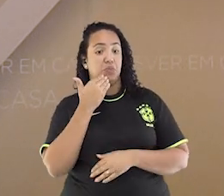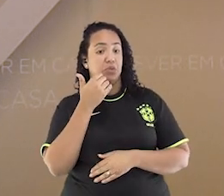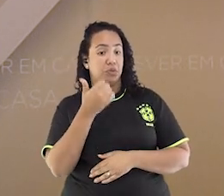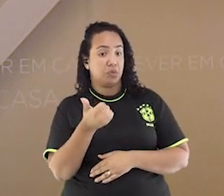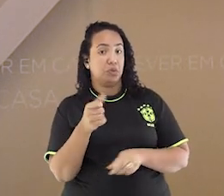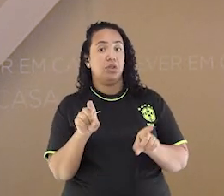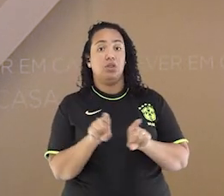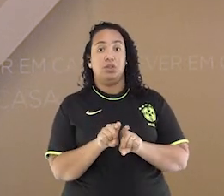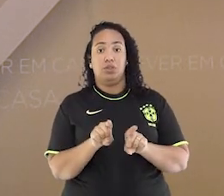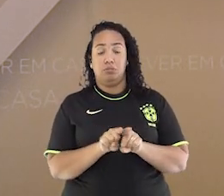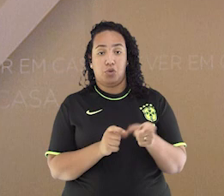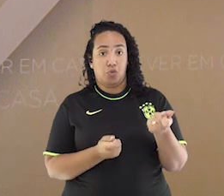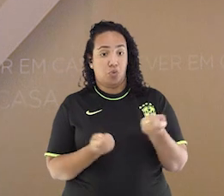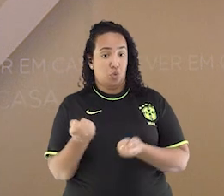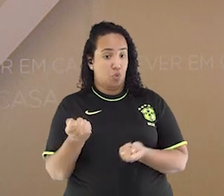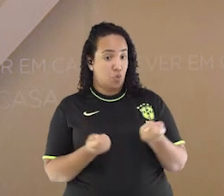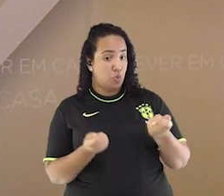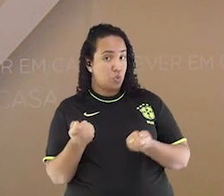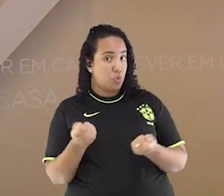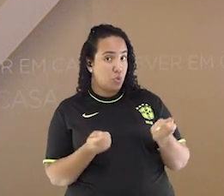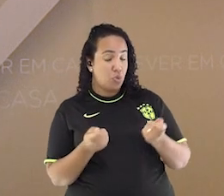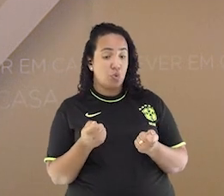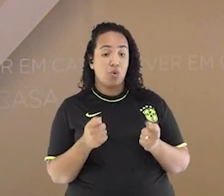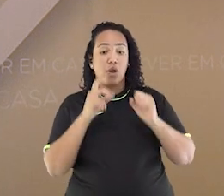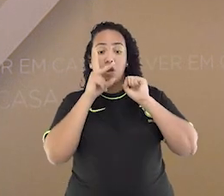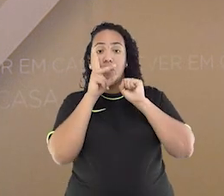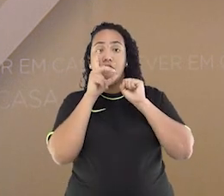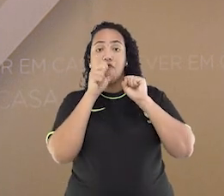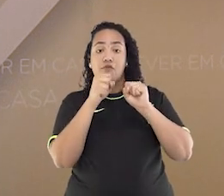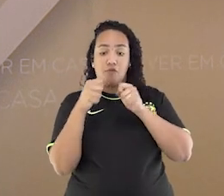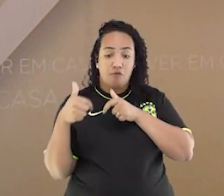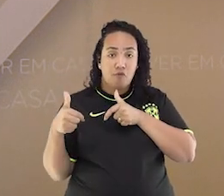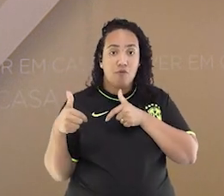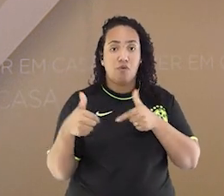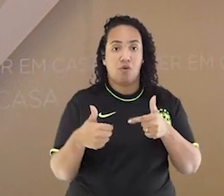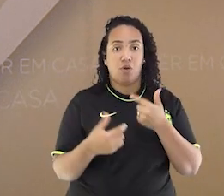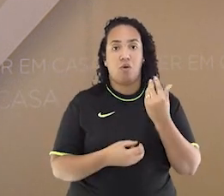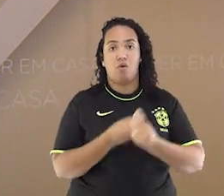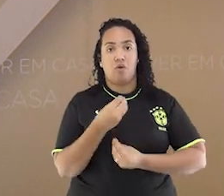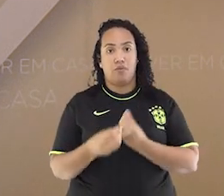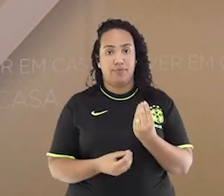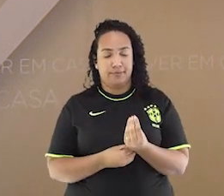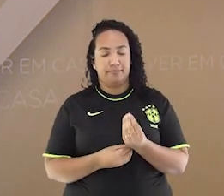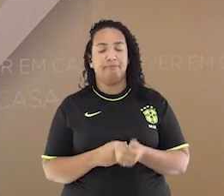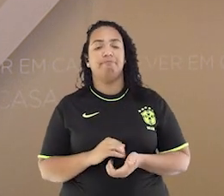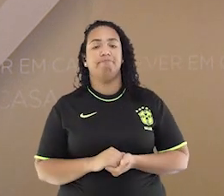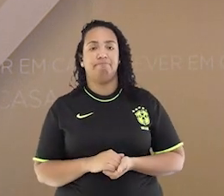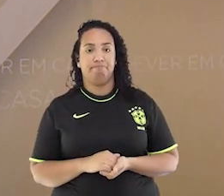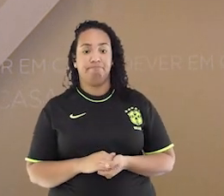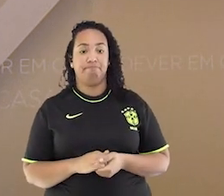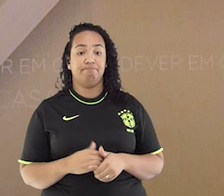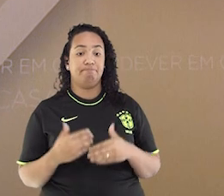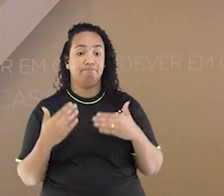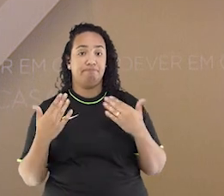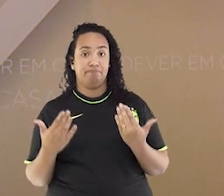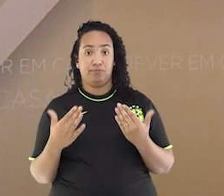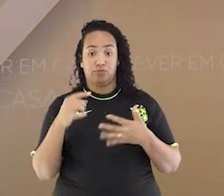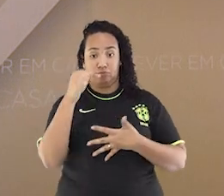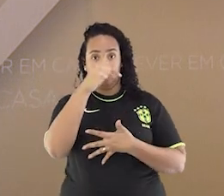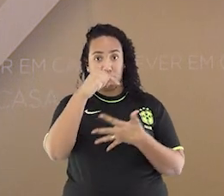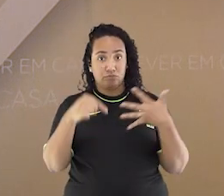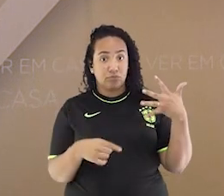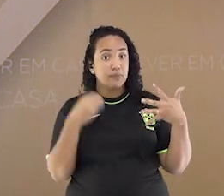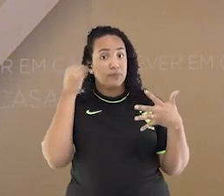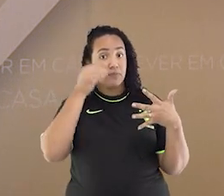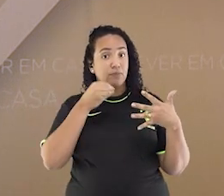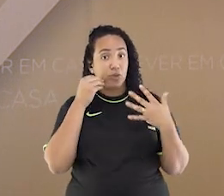coordenação motora e a força de reação. Após lhes passar todos esses benefícios, quero